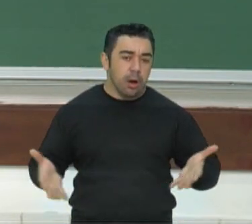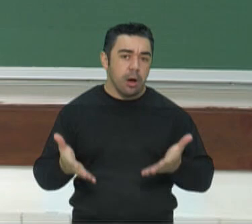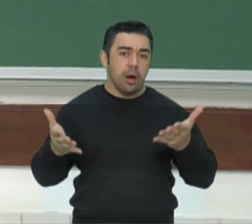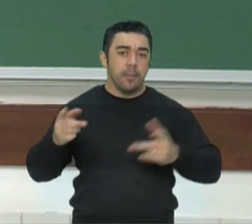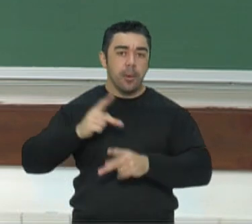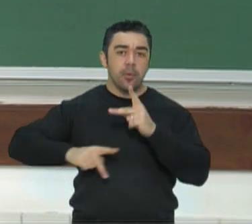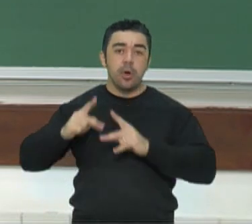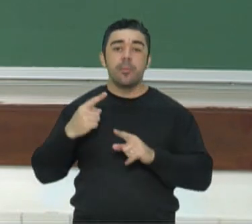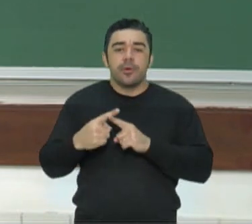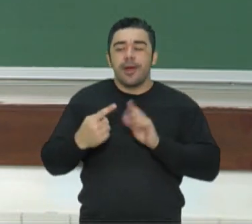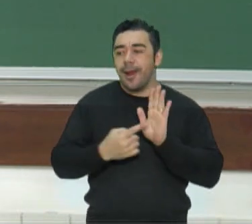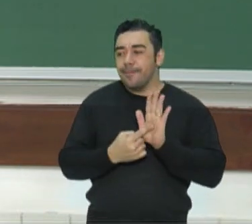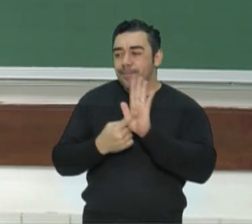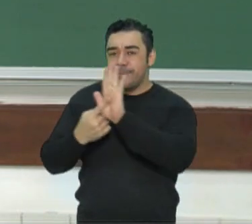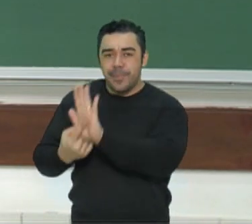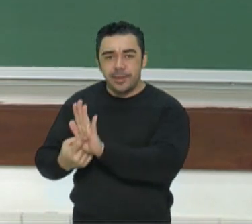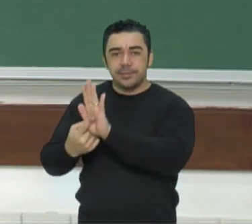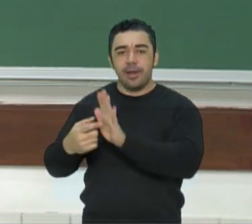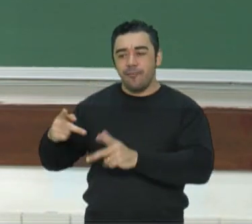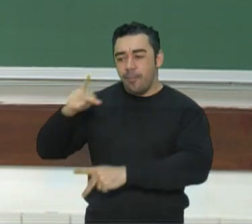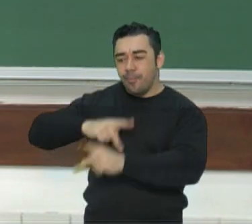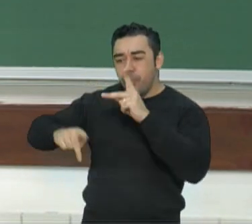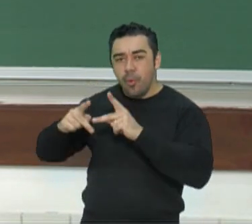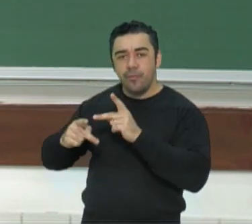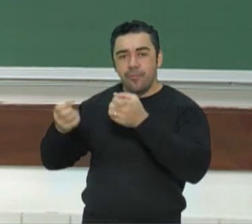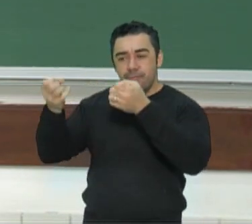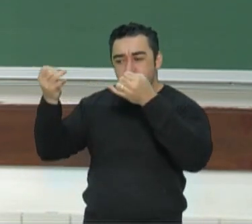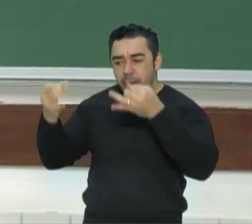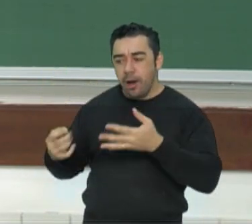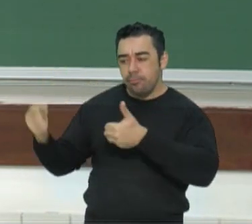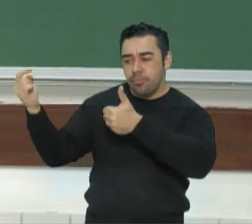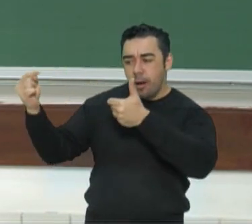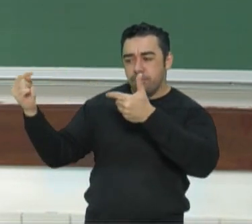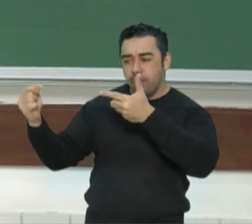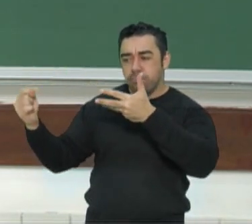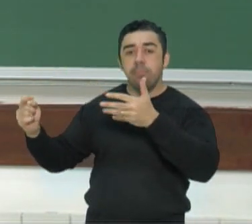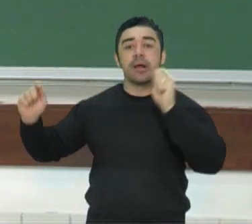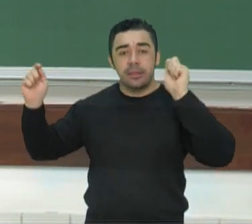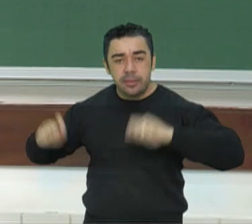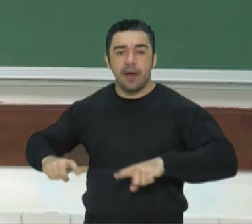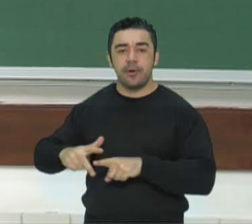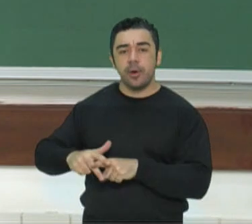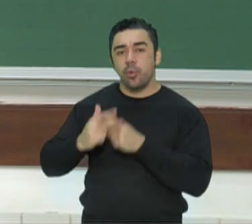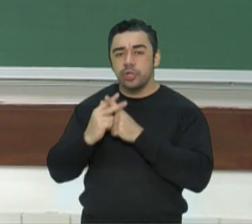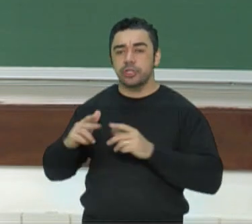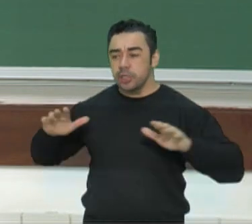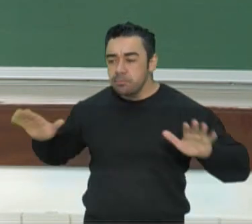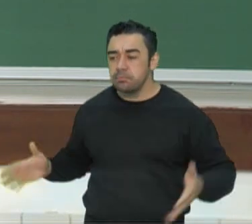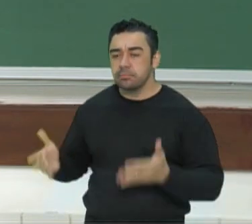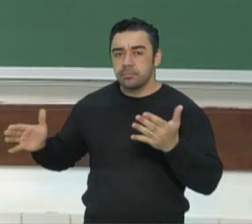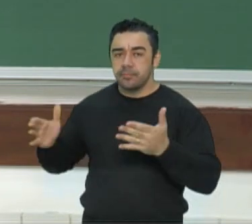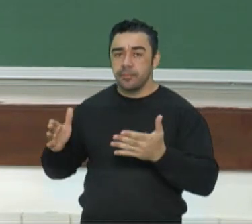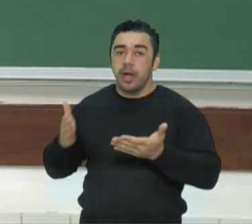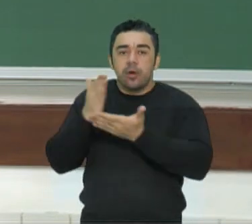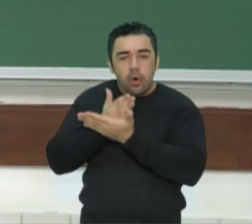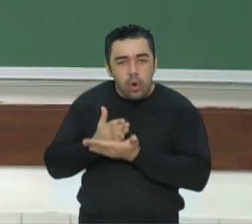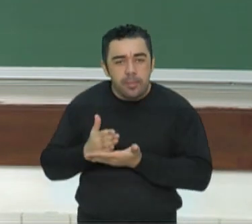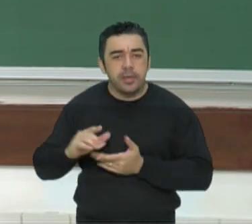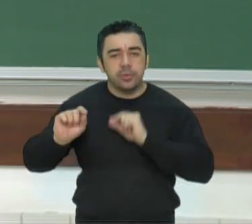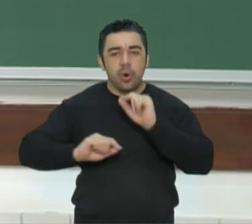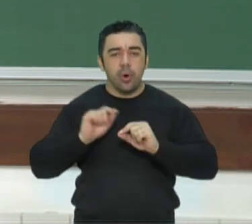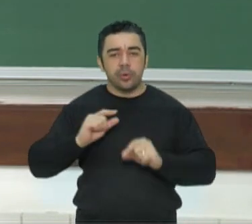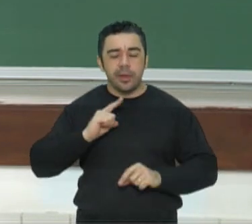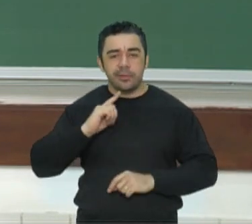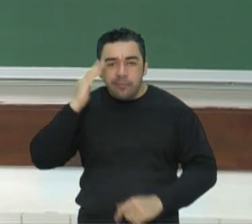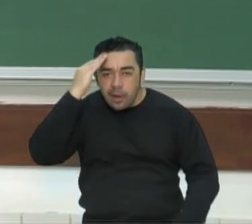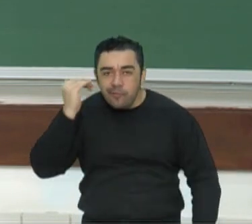maneiras de superar esses problemas. Então, eles começaram a ganhar voz entre a